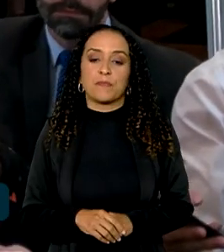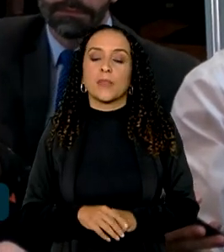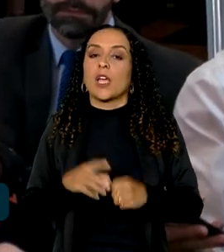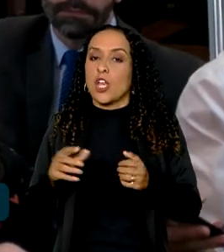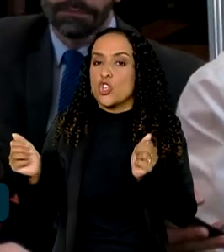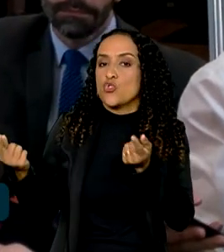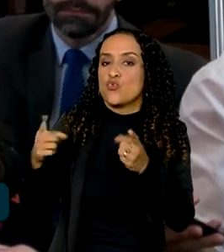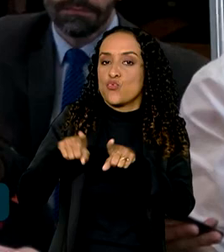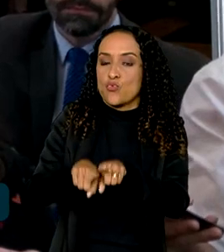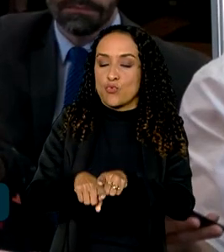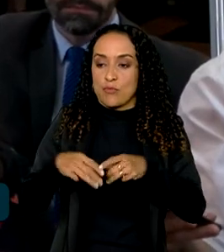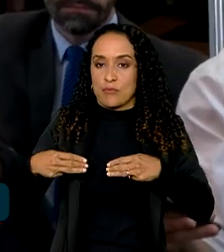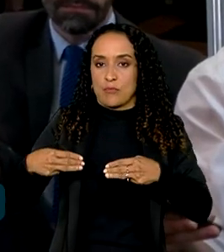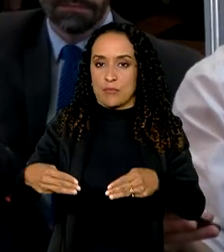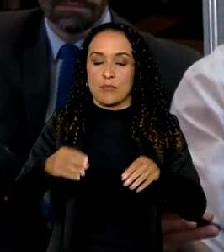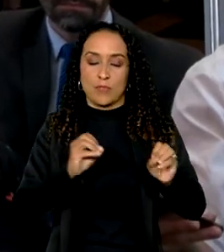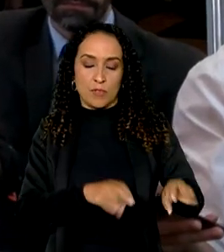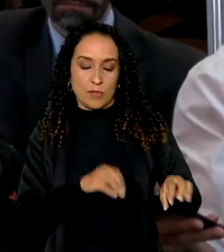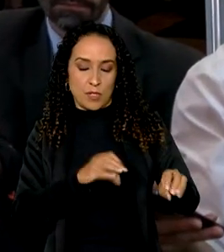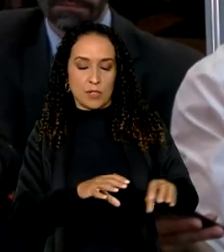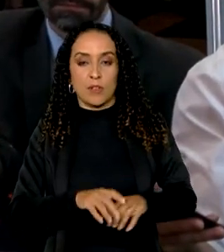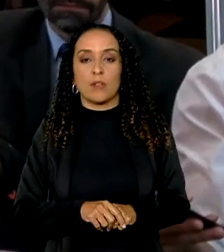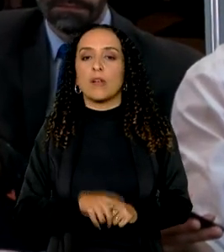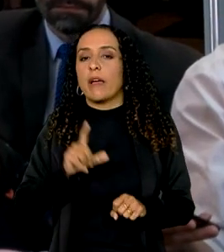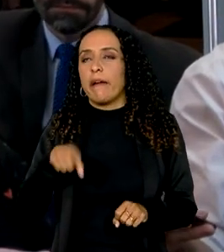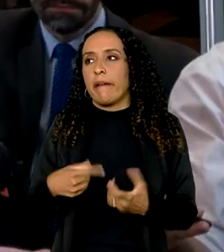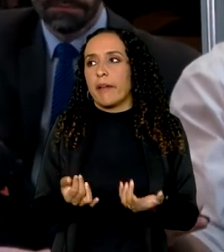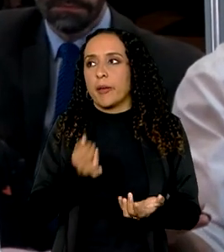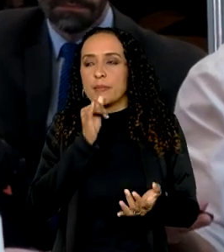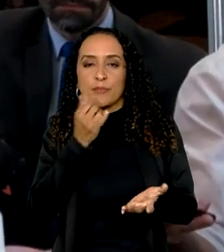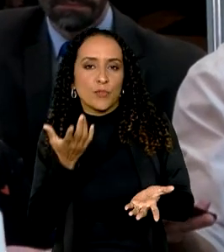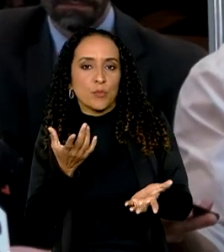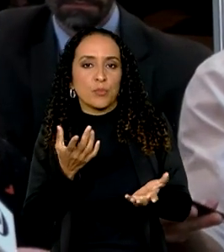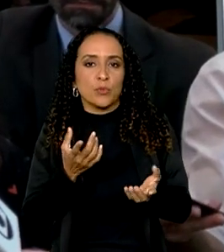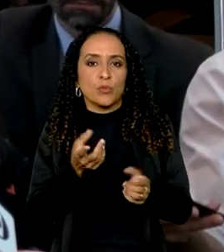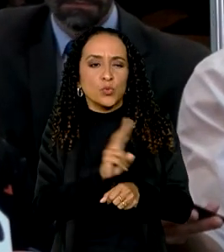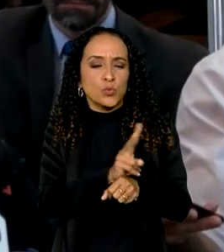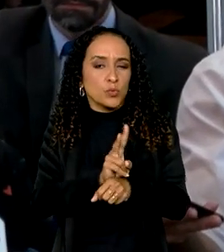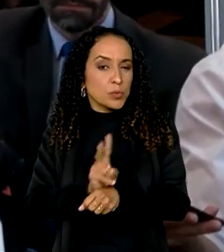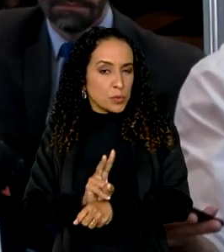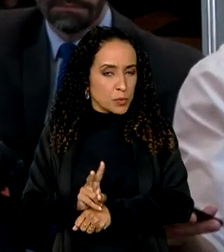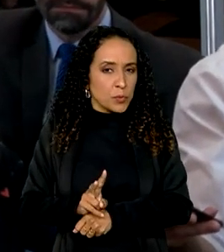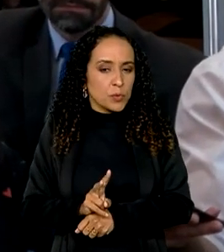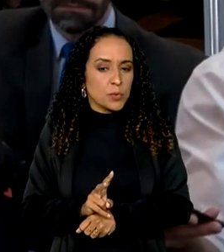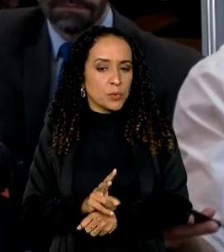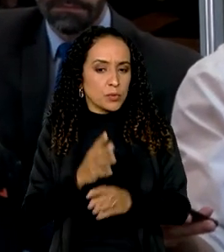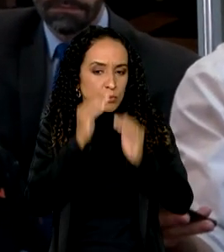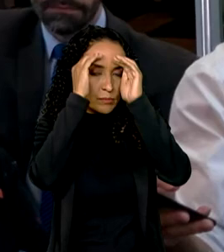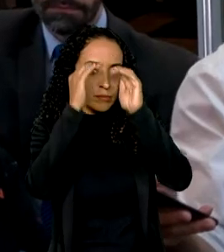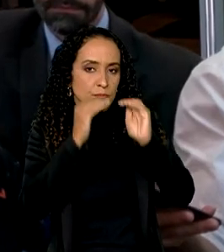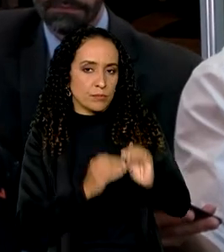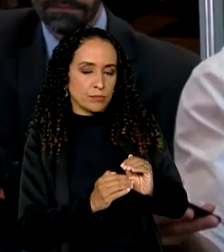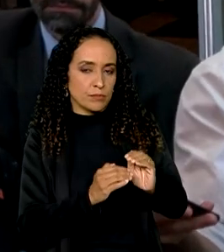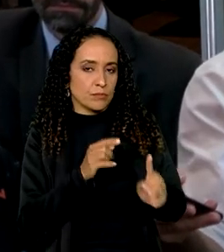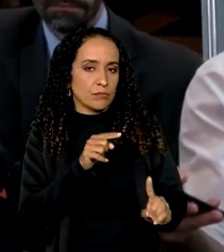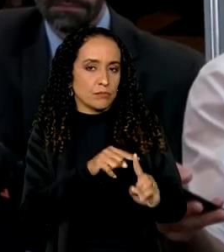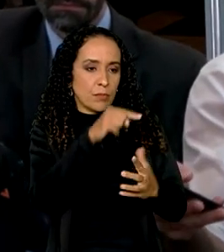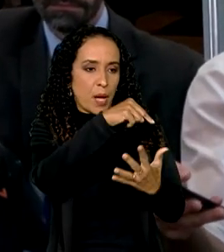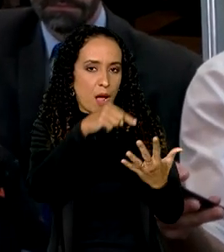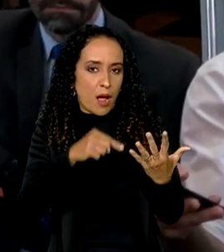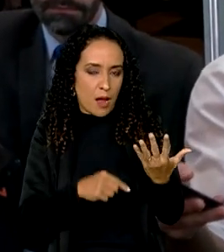Ministério da Educação, que vai monitorar o cumprimento dessas metas